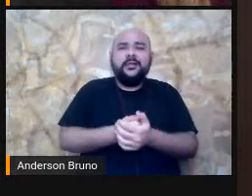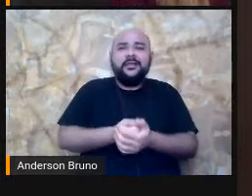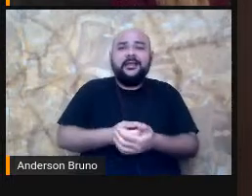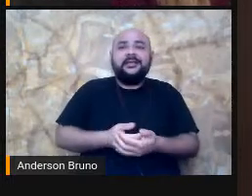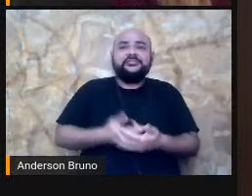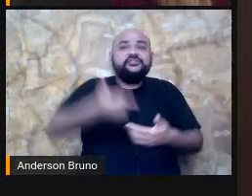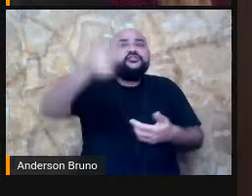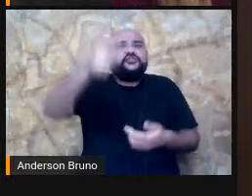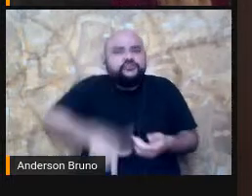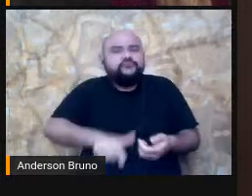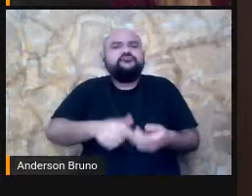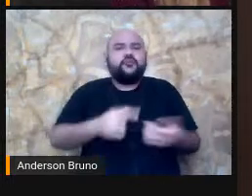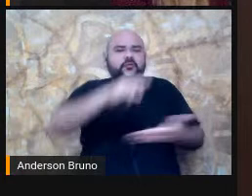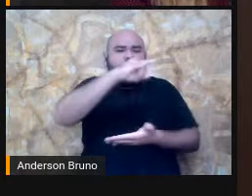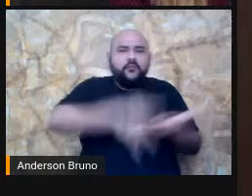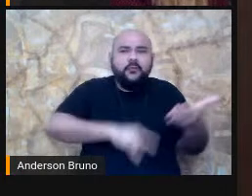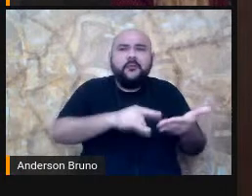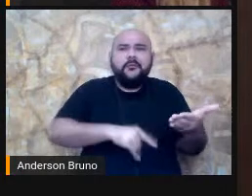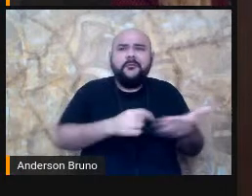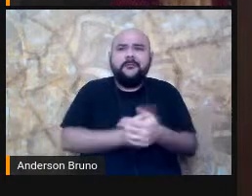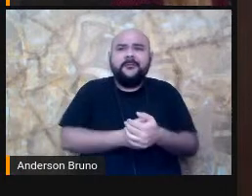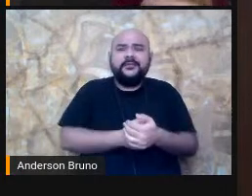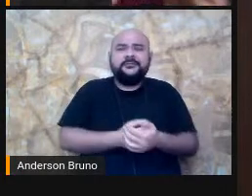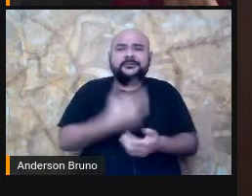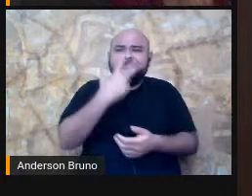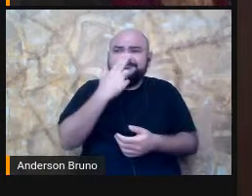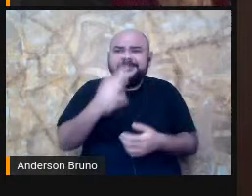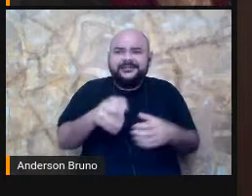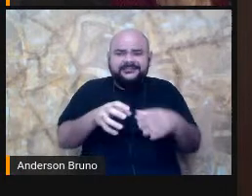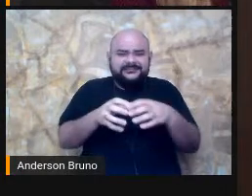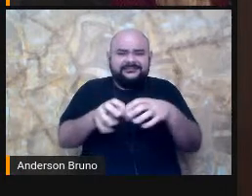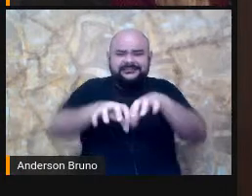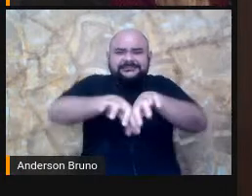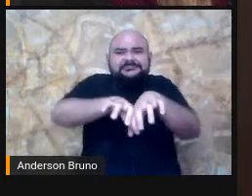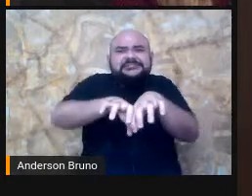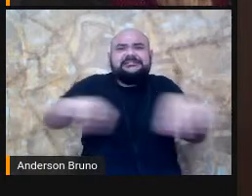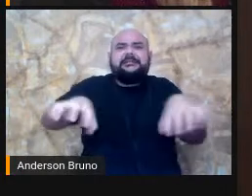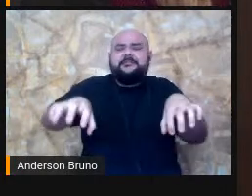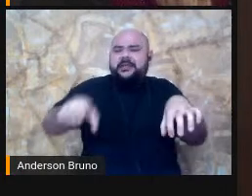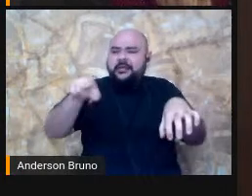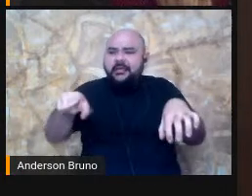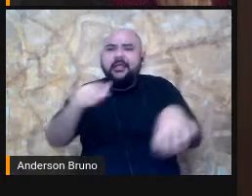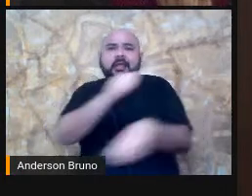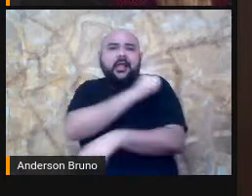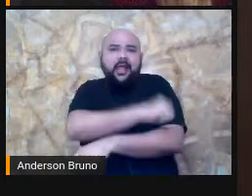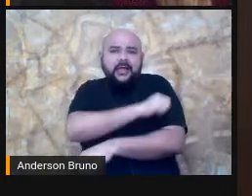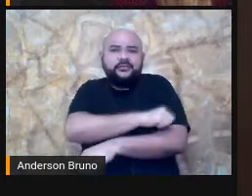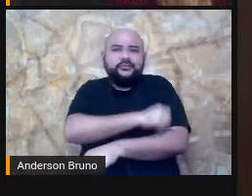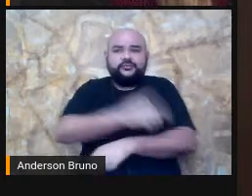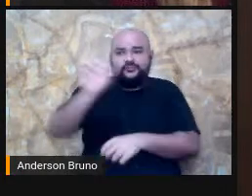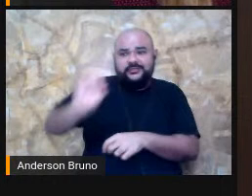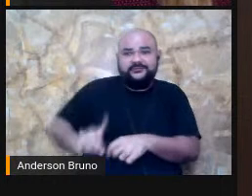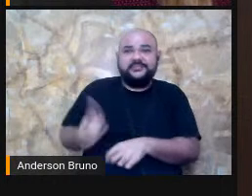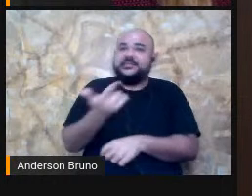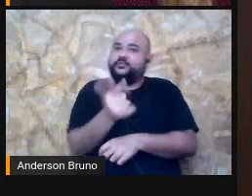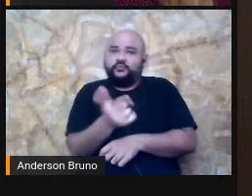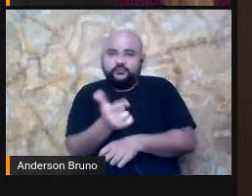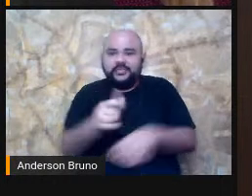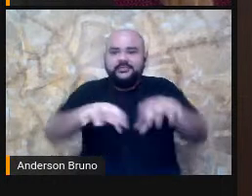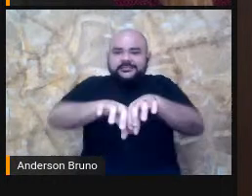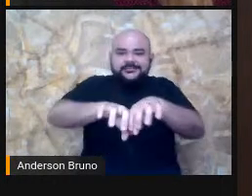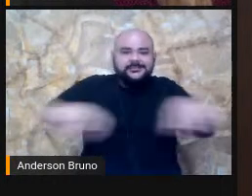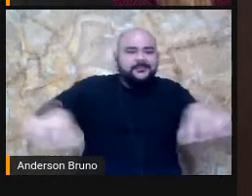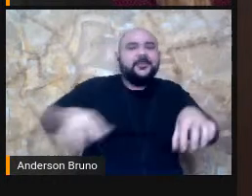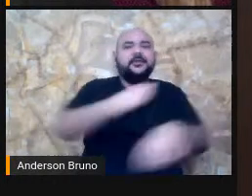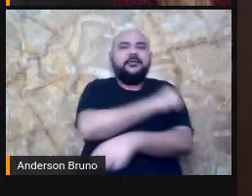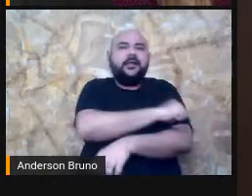estudantes estudando nas salas de aulas regulares, junto com os outros, todos aprendendo juntos. Então, eu resolvi